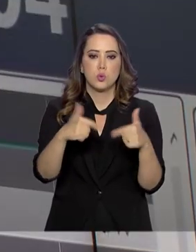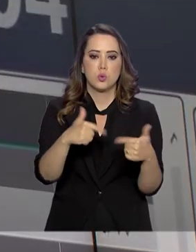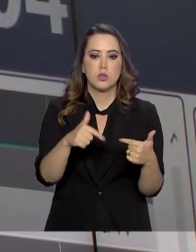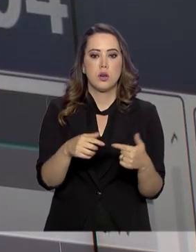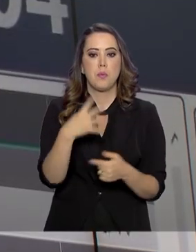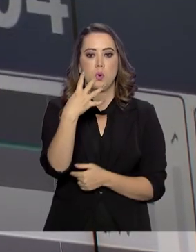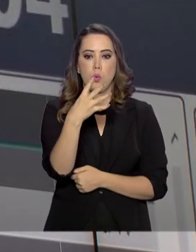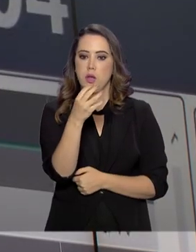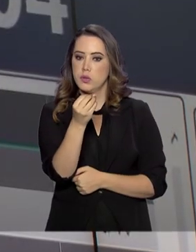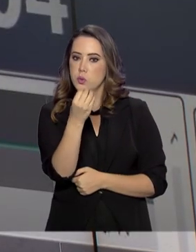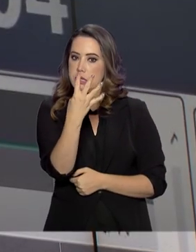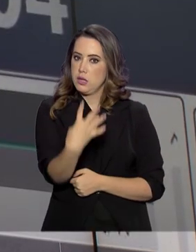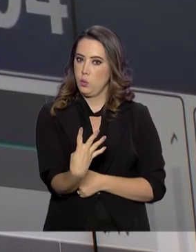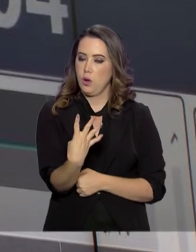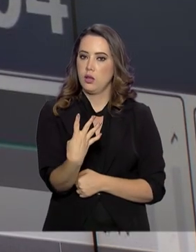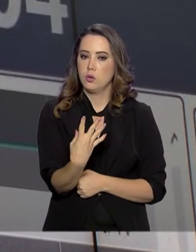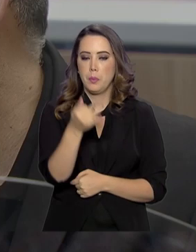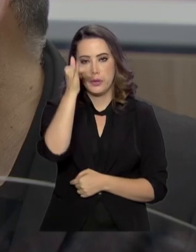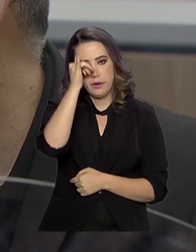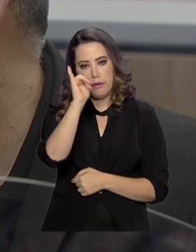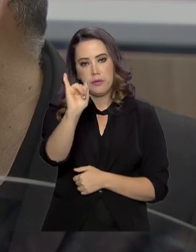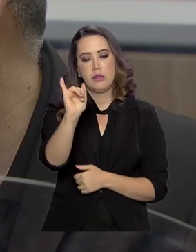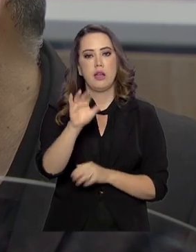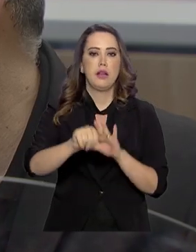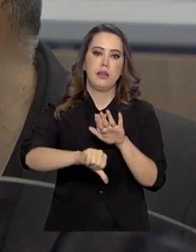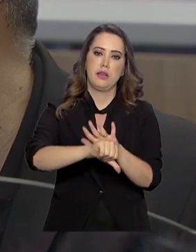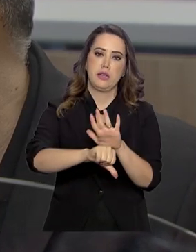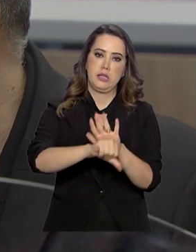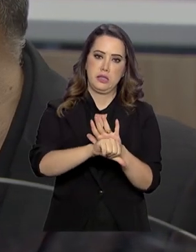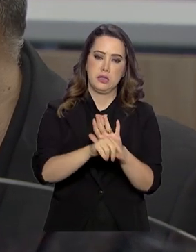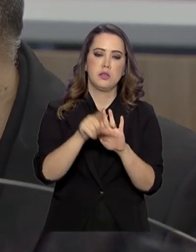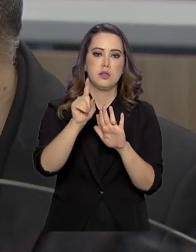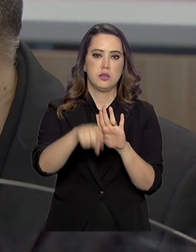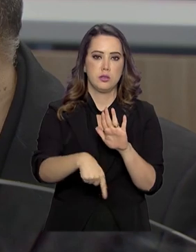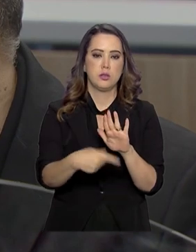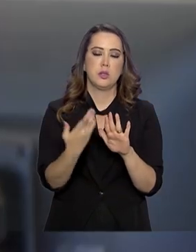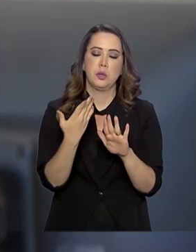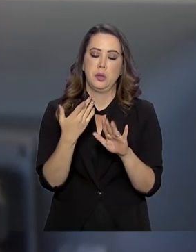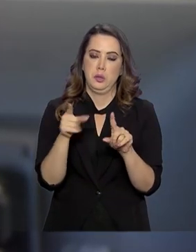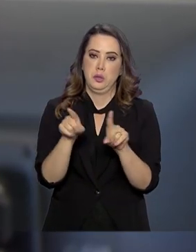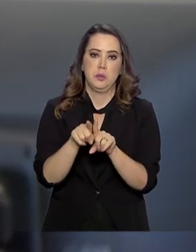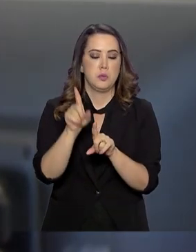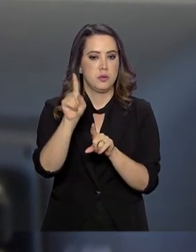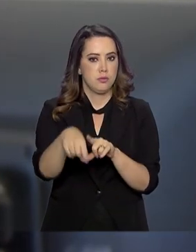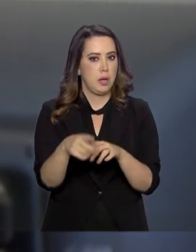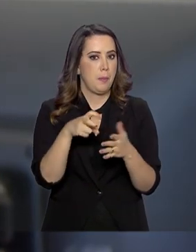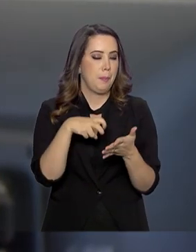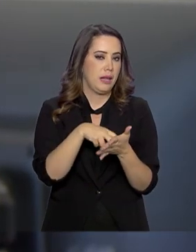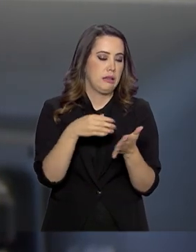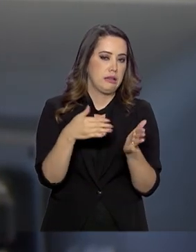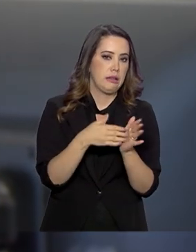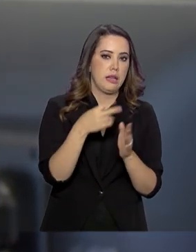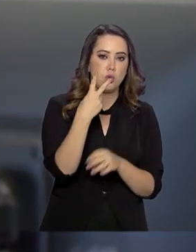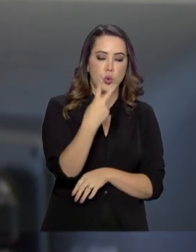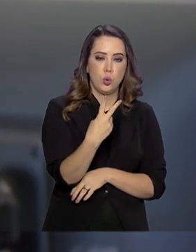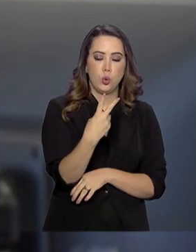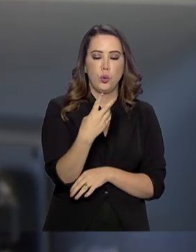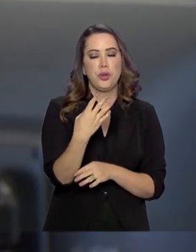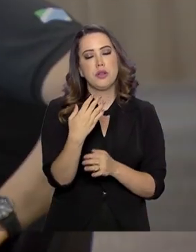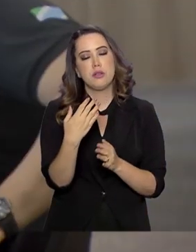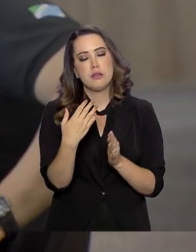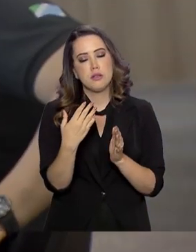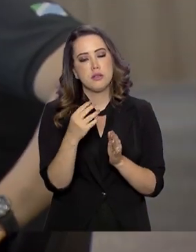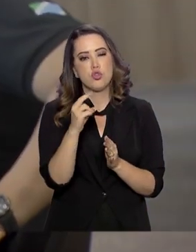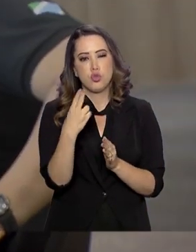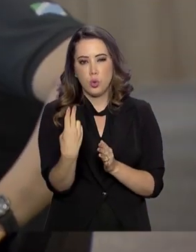404 para combater crimes contra a propriedade intelectual, que prevê penas de dois a quatro anos